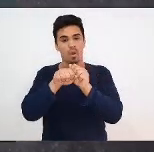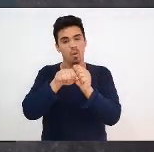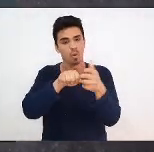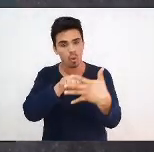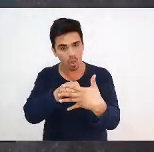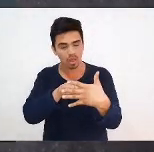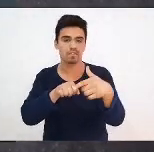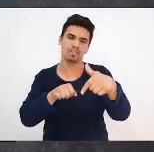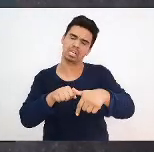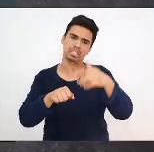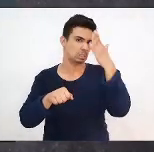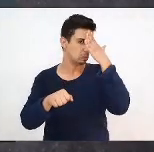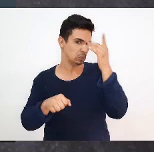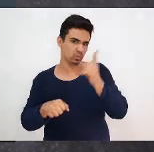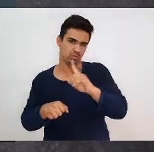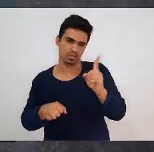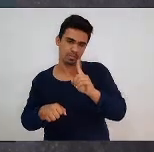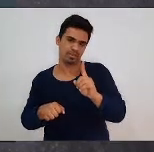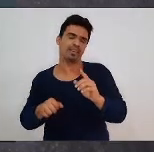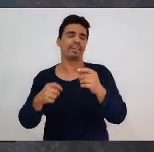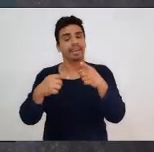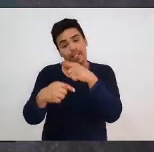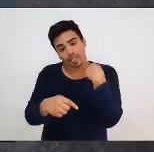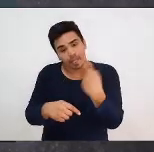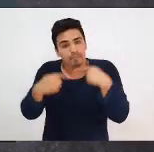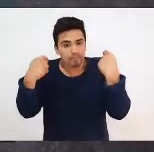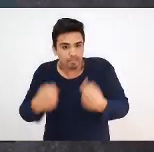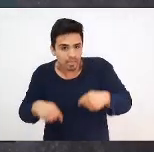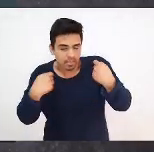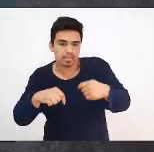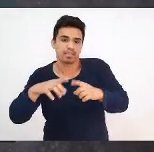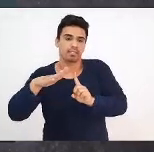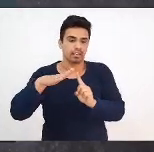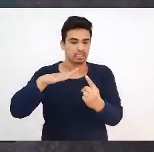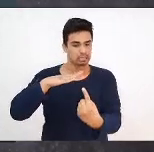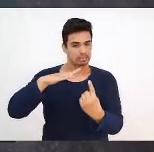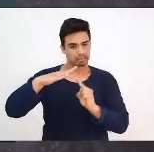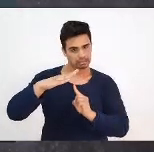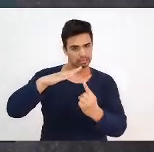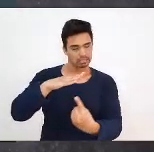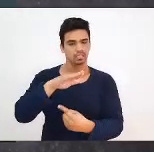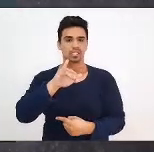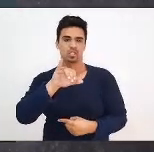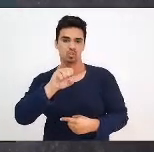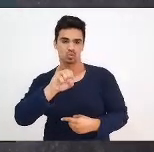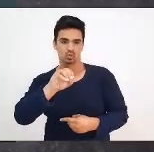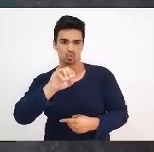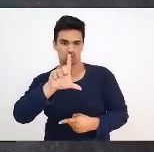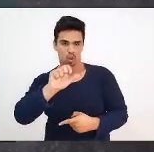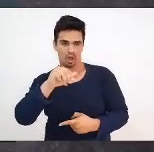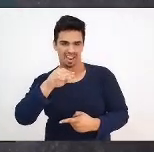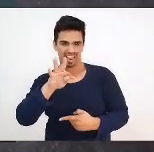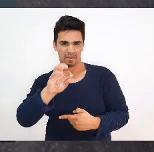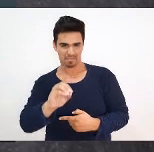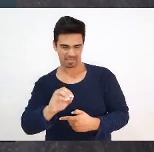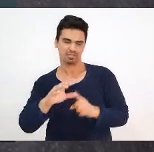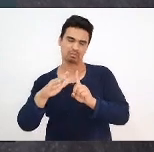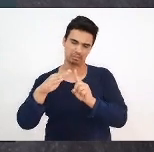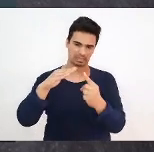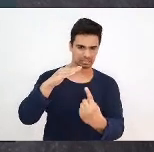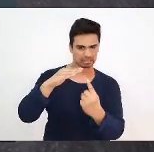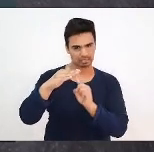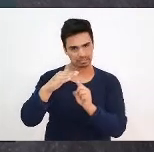necessário. Quero dizer aqui que todos nós defendemos a vida